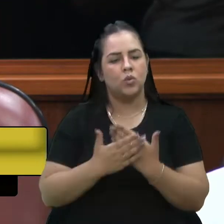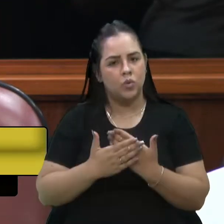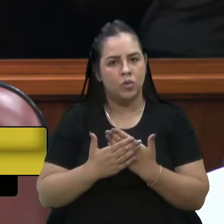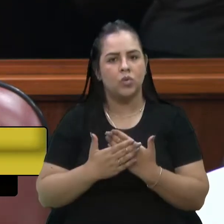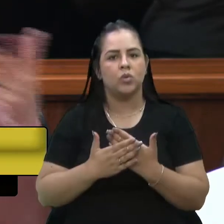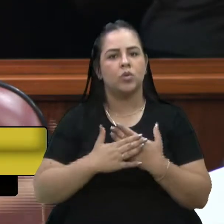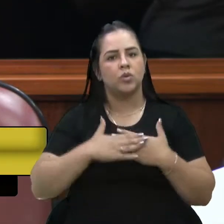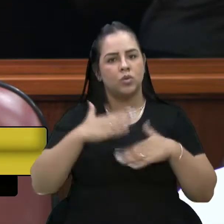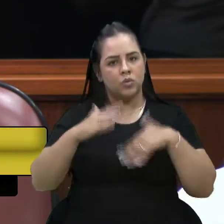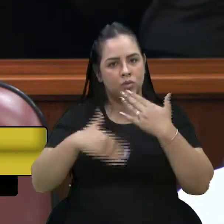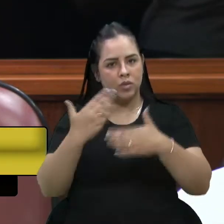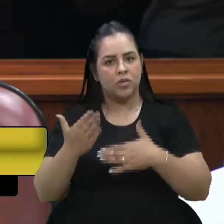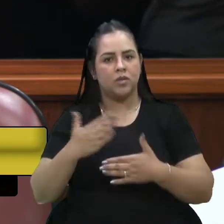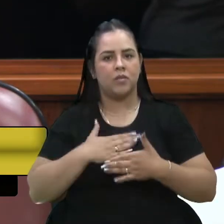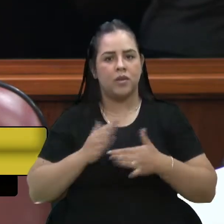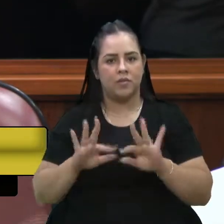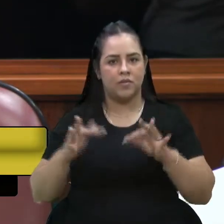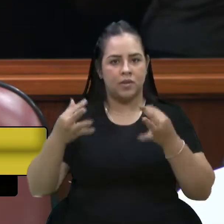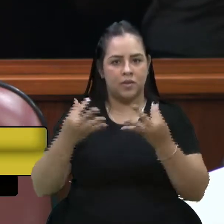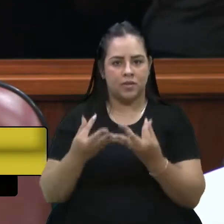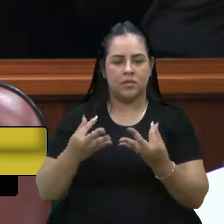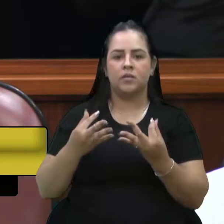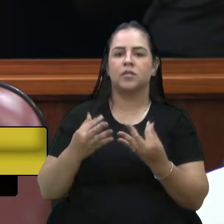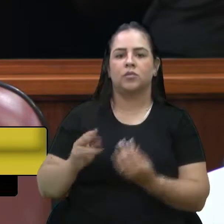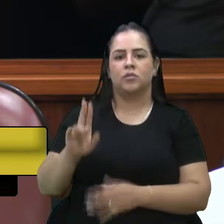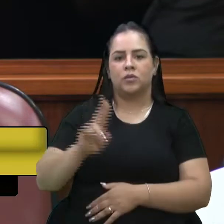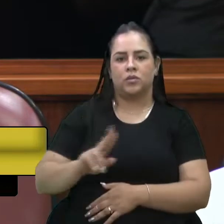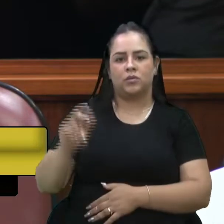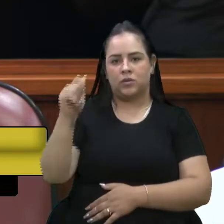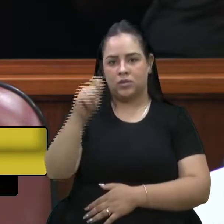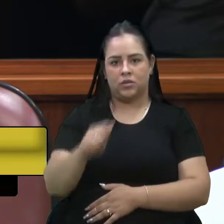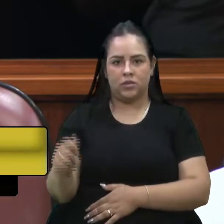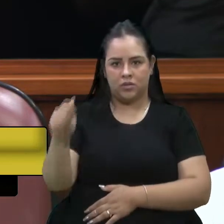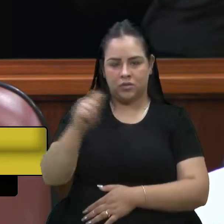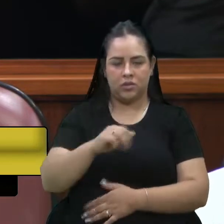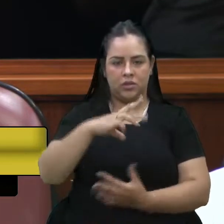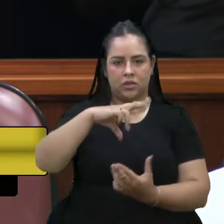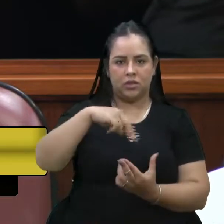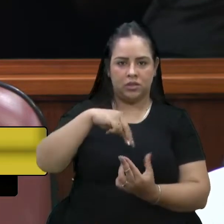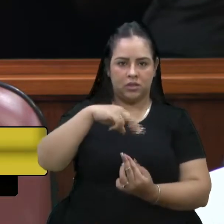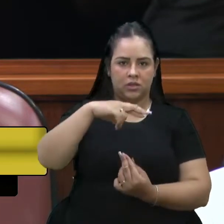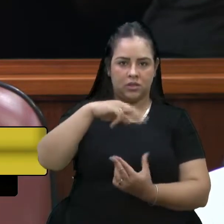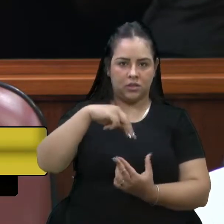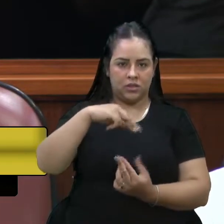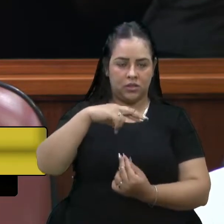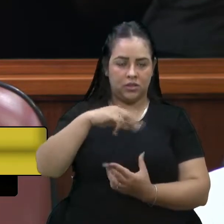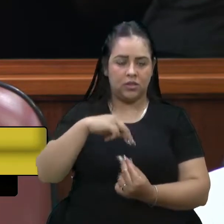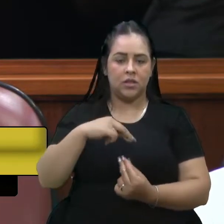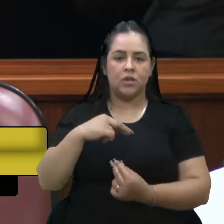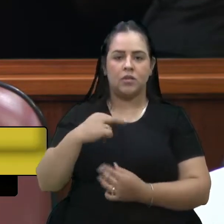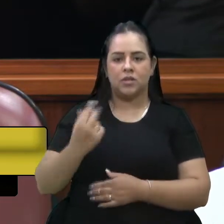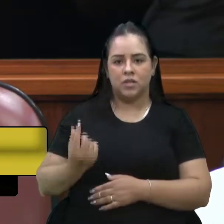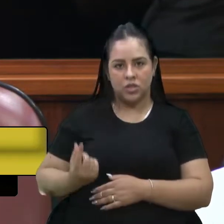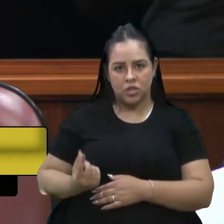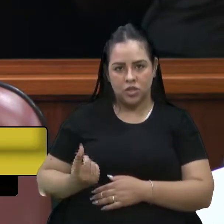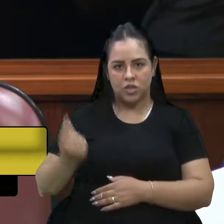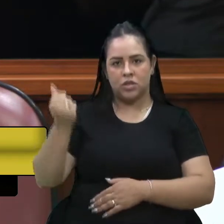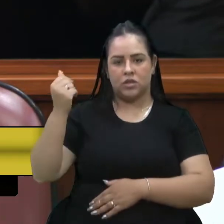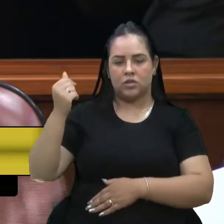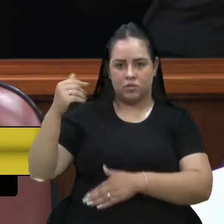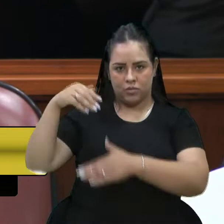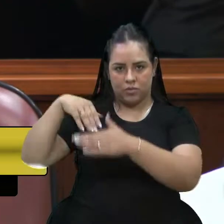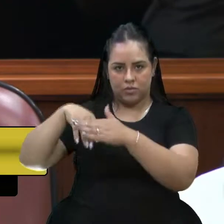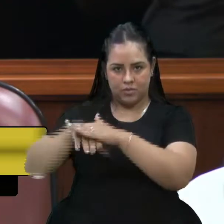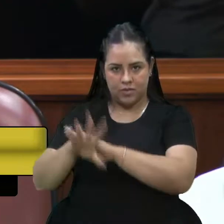desenvolvimento, seu sustento, através das associações de recicladores. Então, o Fundo Municipal de Fomento à Reciclagem,